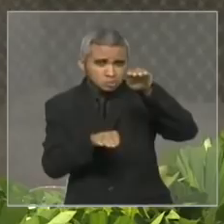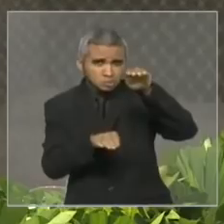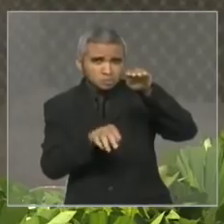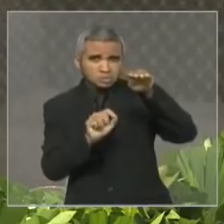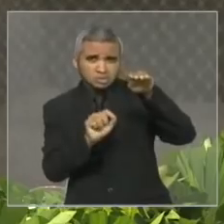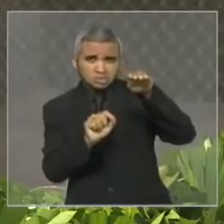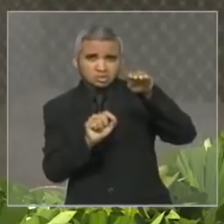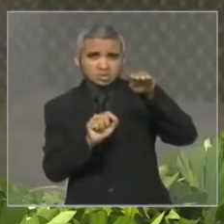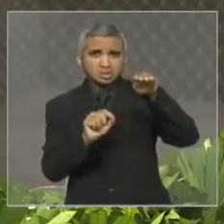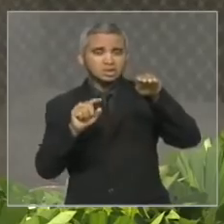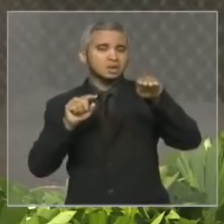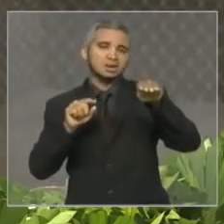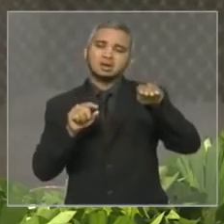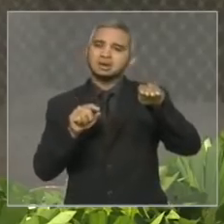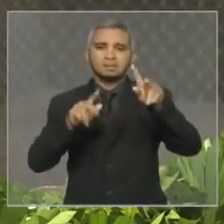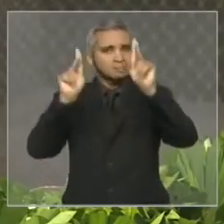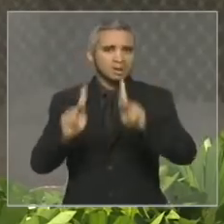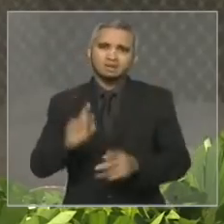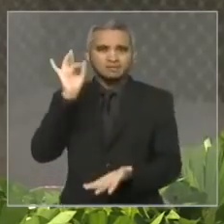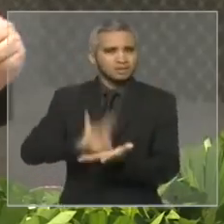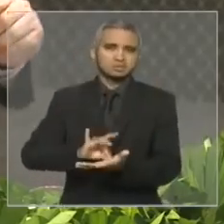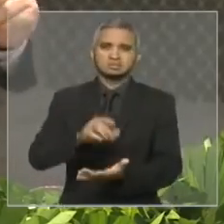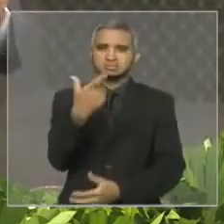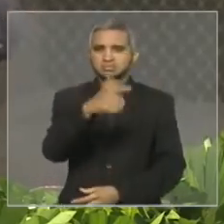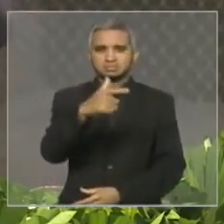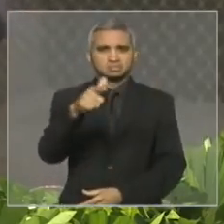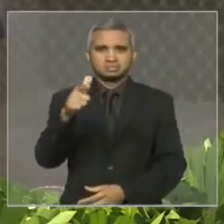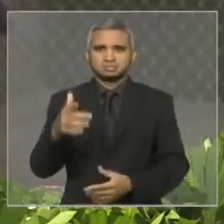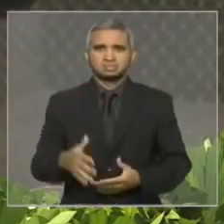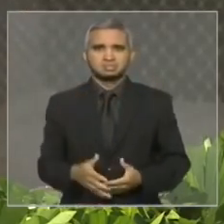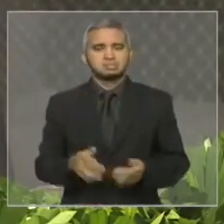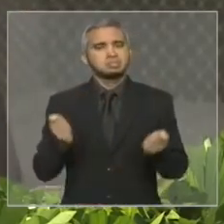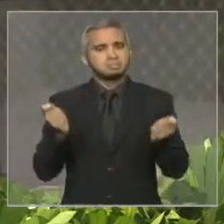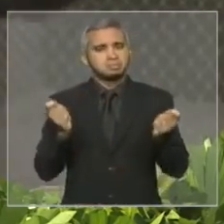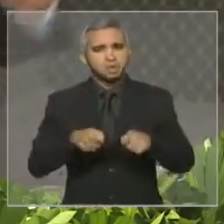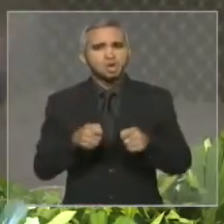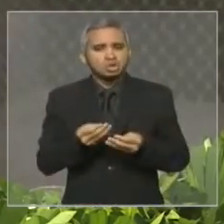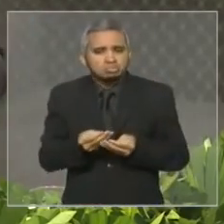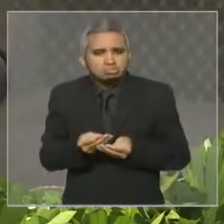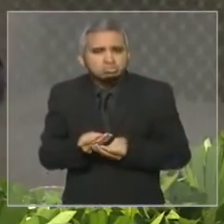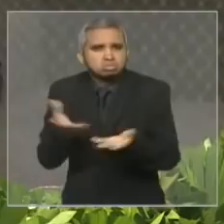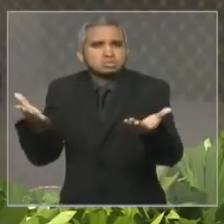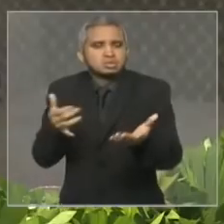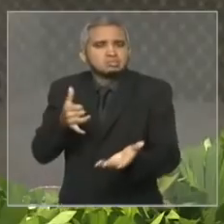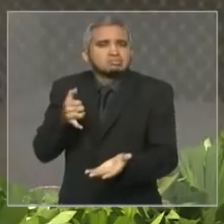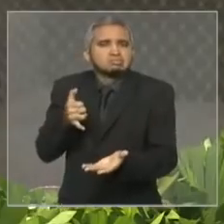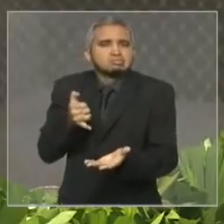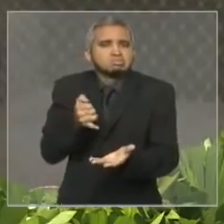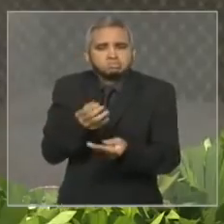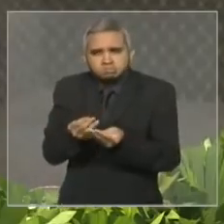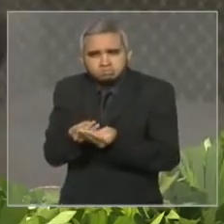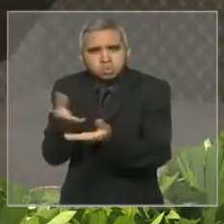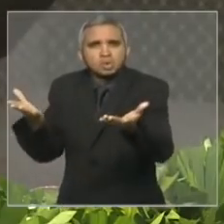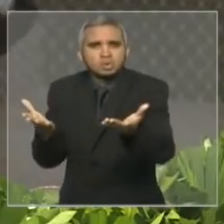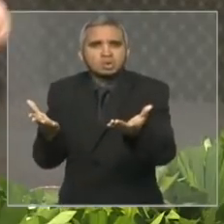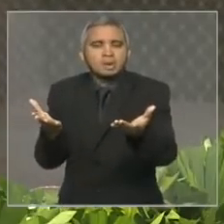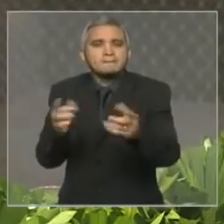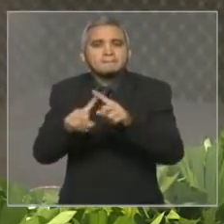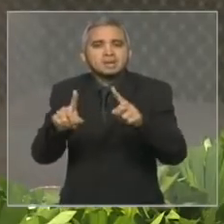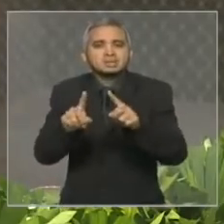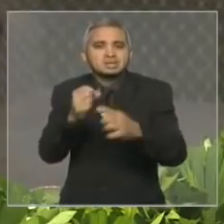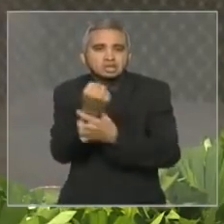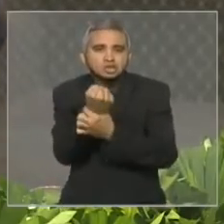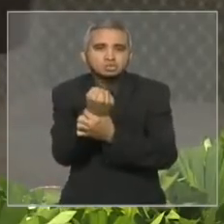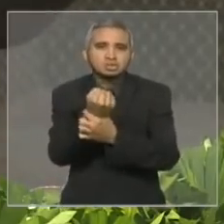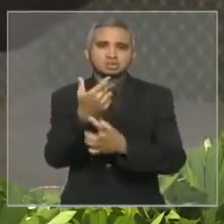não haverá paz verdadeira pode entregar arma para todos os cidadãos brasileiros não haverá segurança